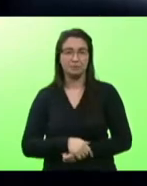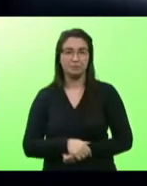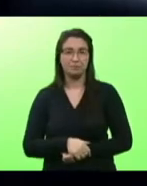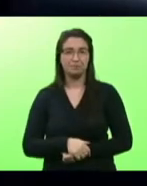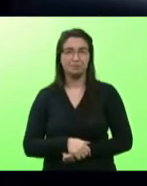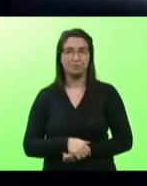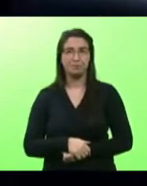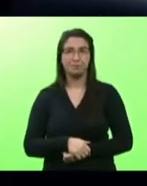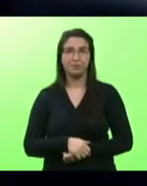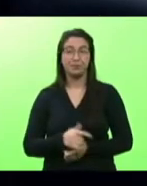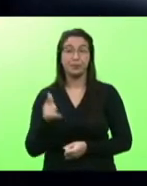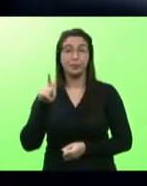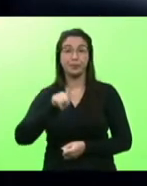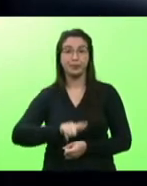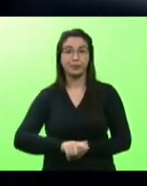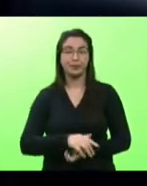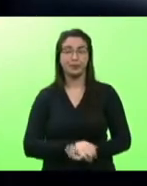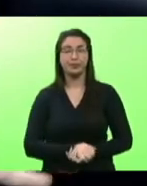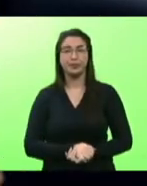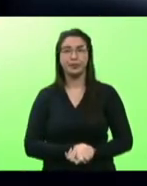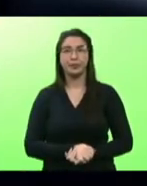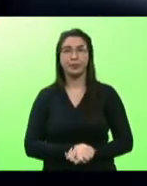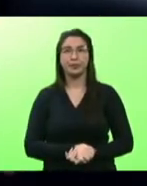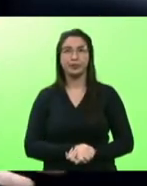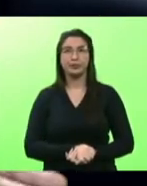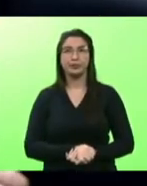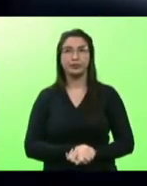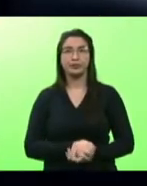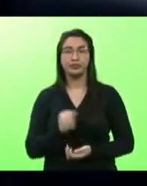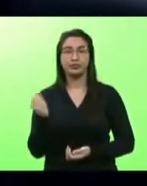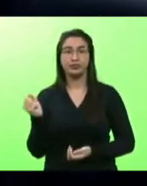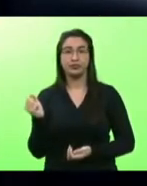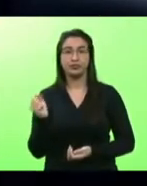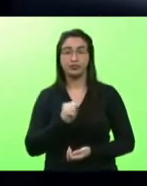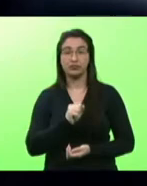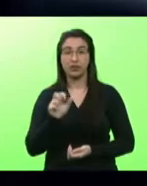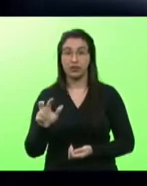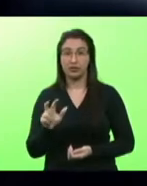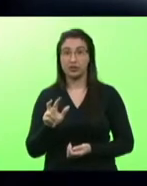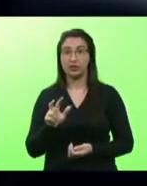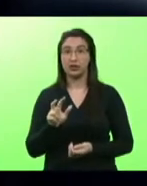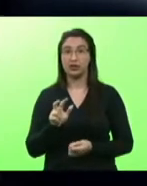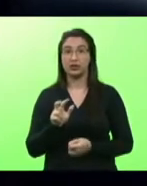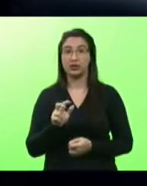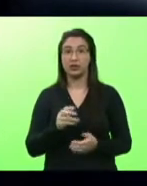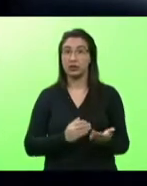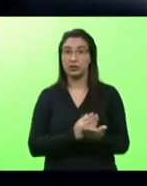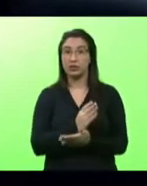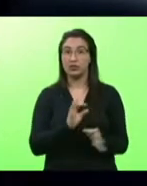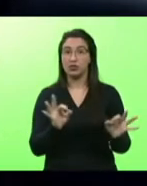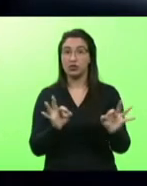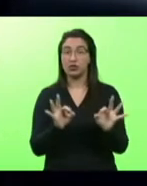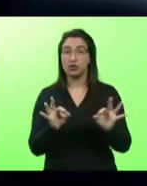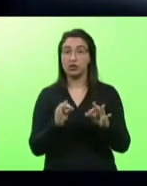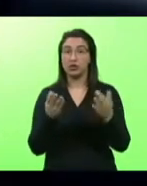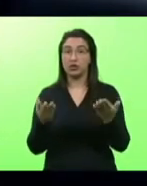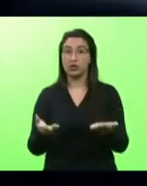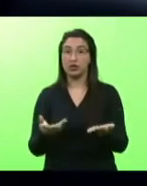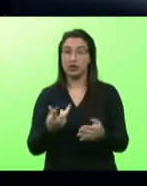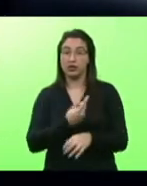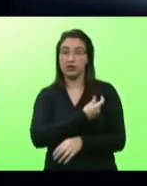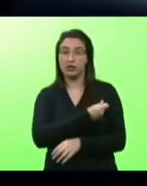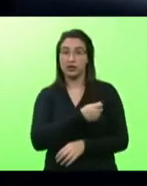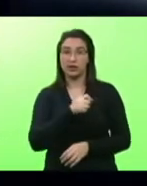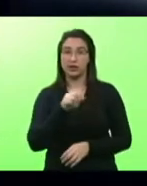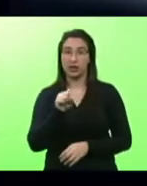presidente da comissão de saúde a Anvisa não aprovou a importação da vacina da Sputnik V